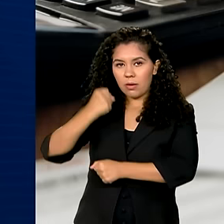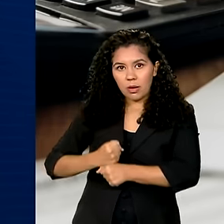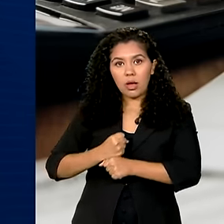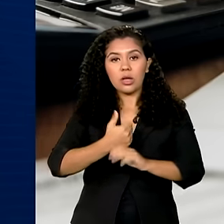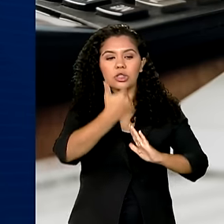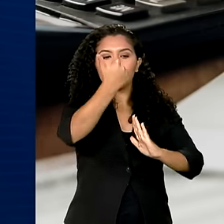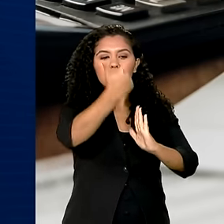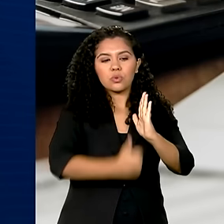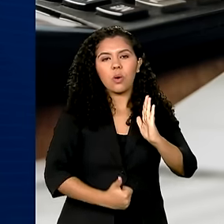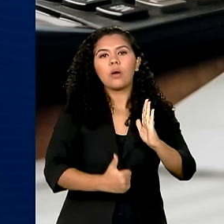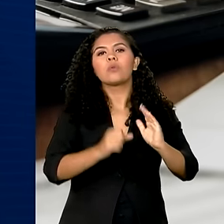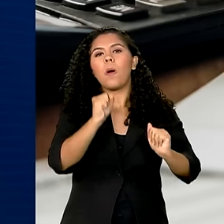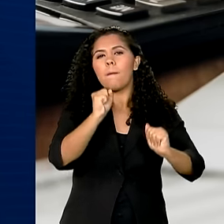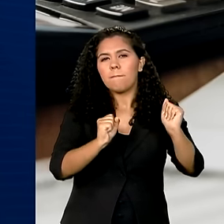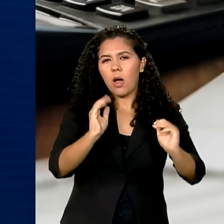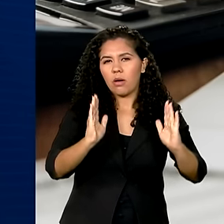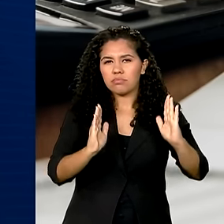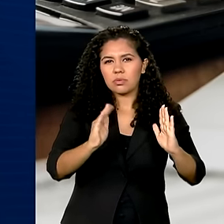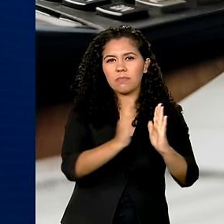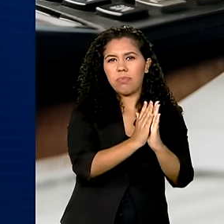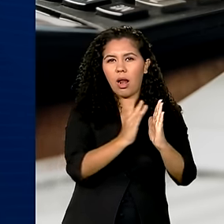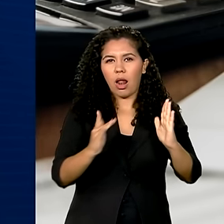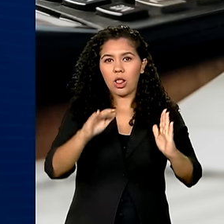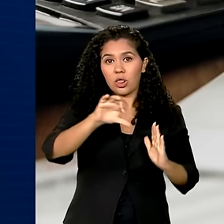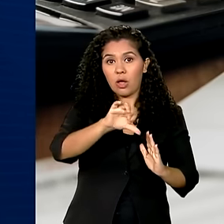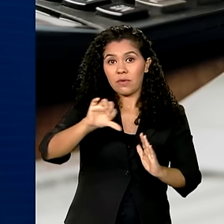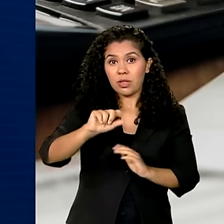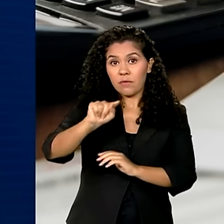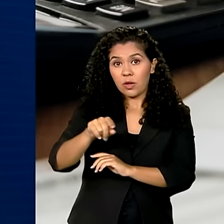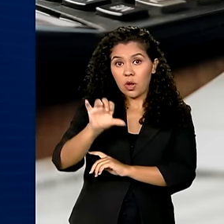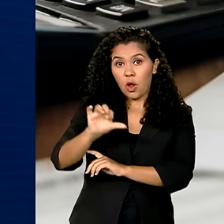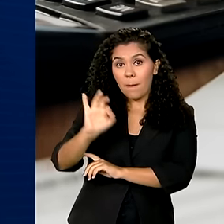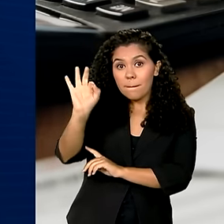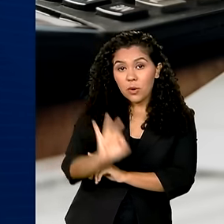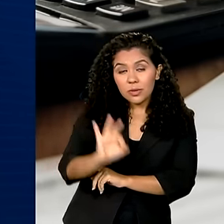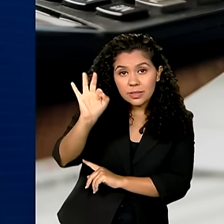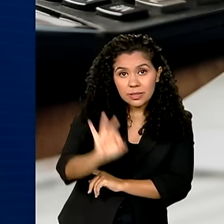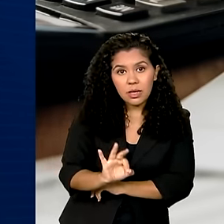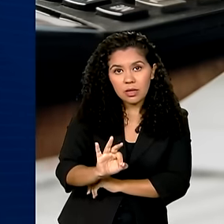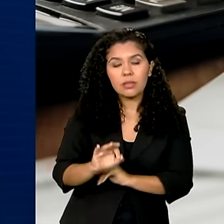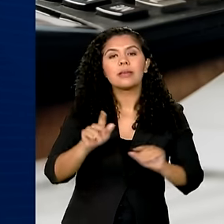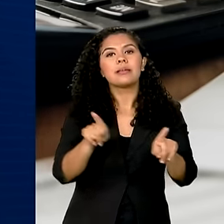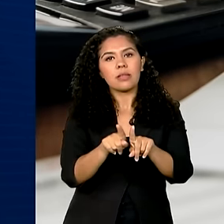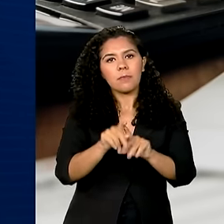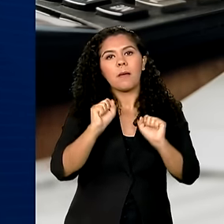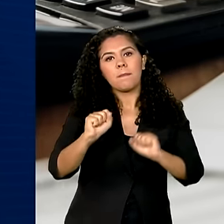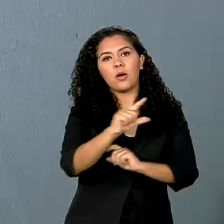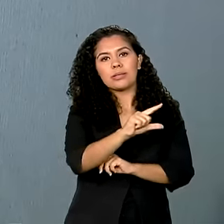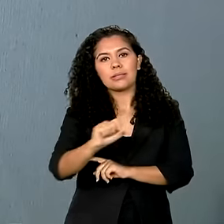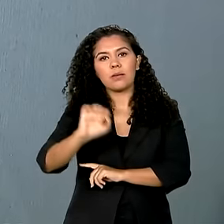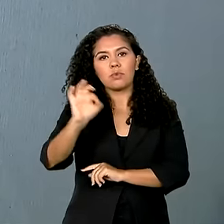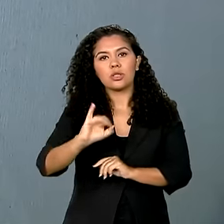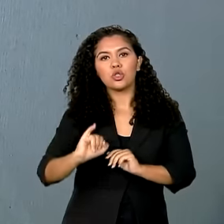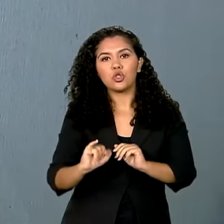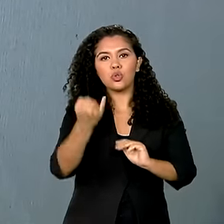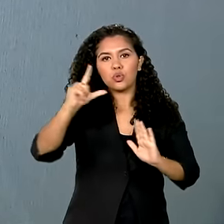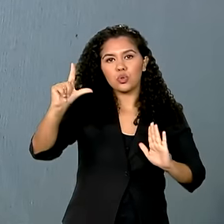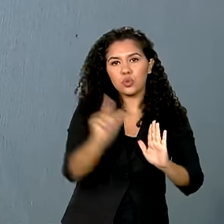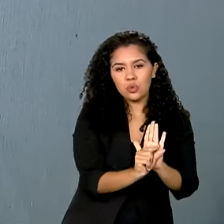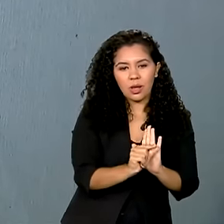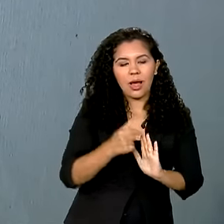descontos podem chegar a 99% do valor da dívida e a 100% nos juros. A alívio,